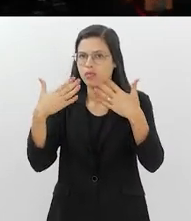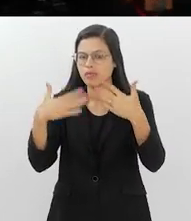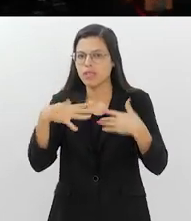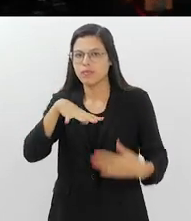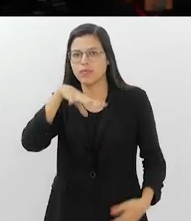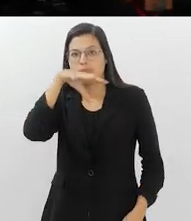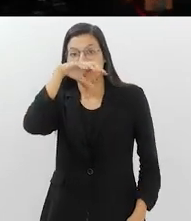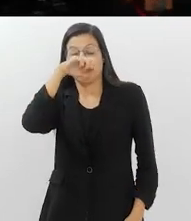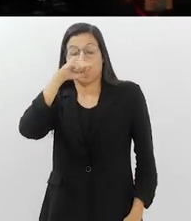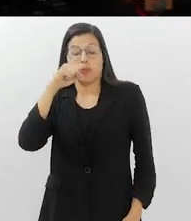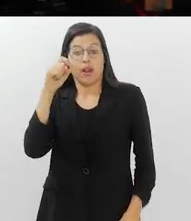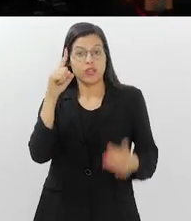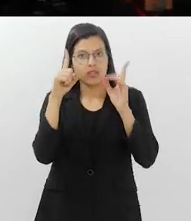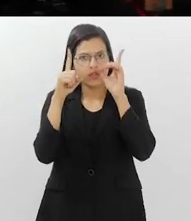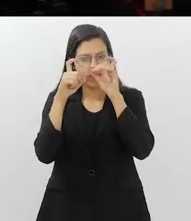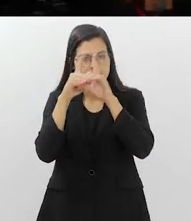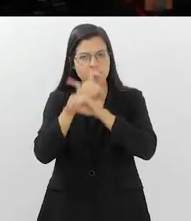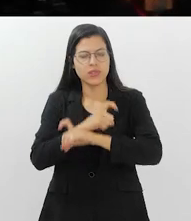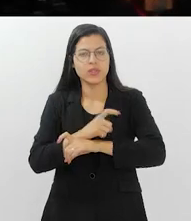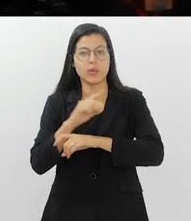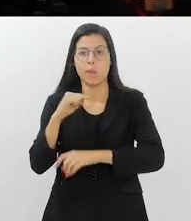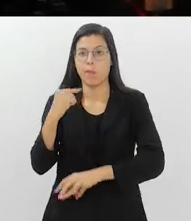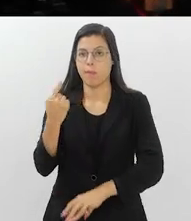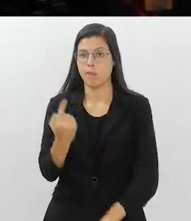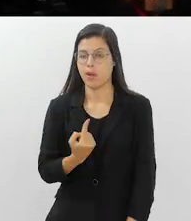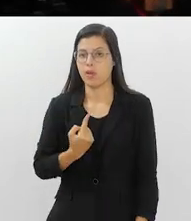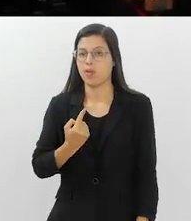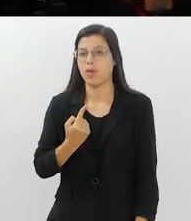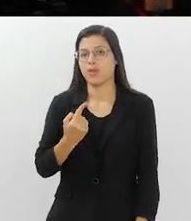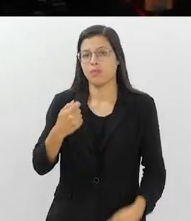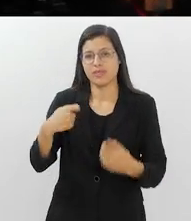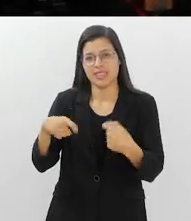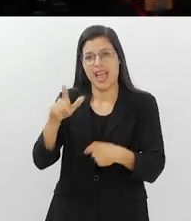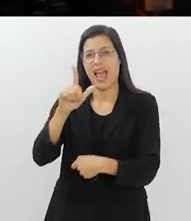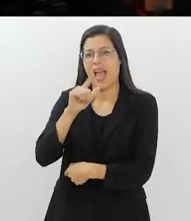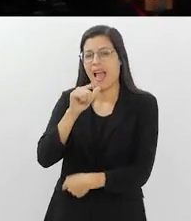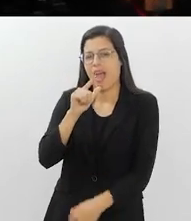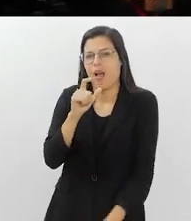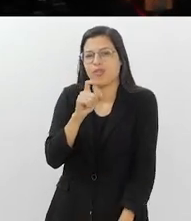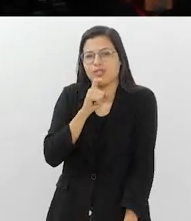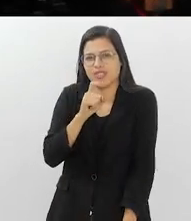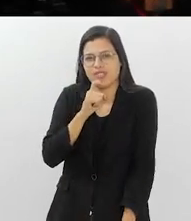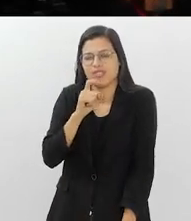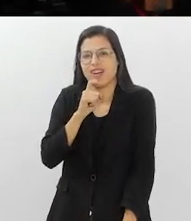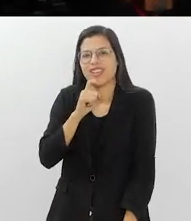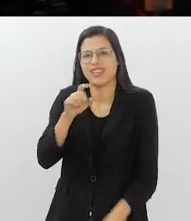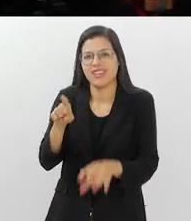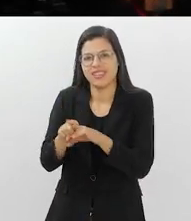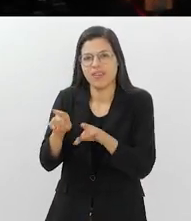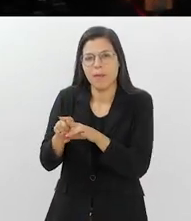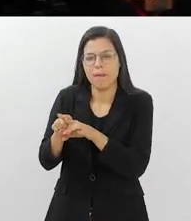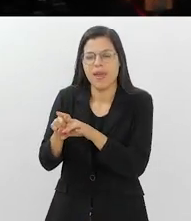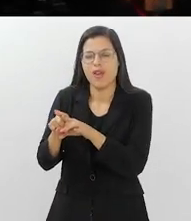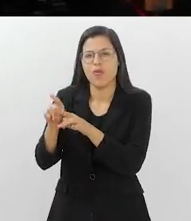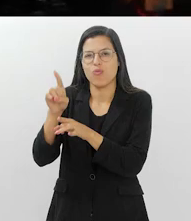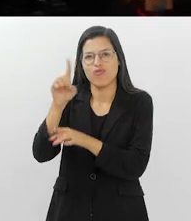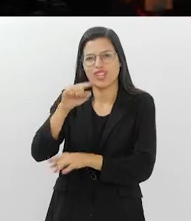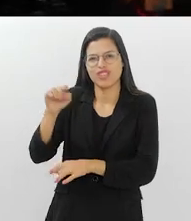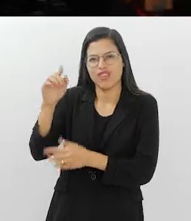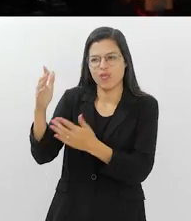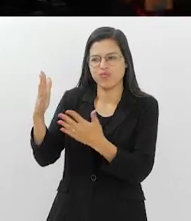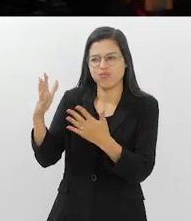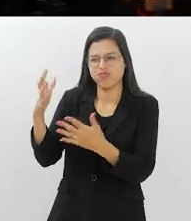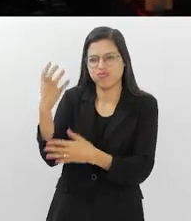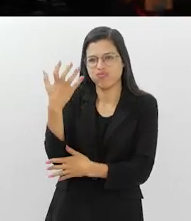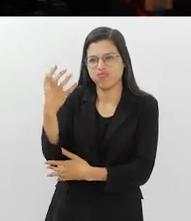respirar parece um esforço. Para a maioria de nós, dias assim pedem água gelada e um ventilador por perto. Mas para muitos idosos,